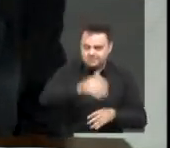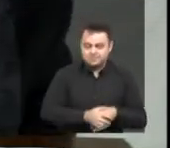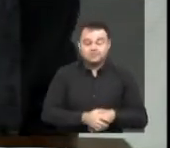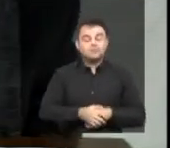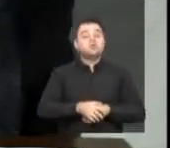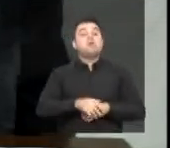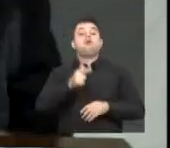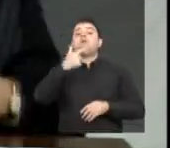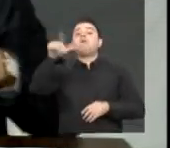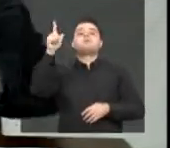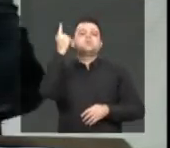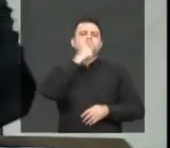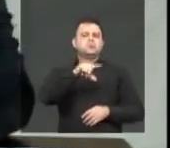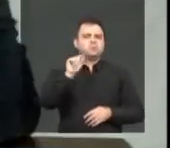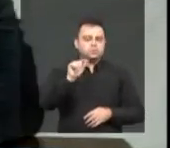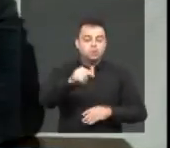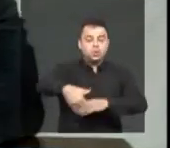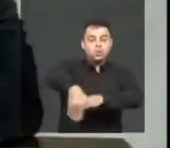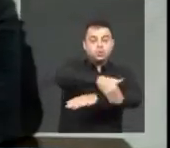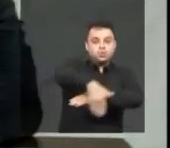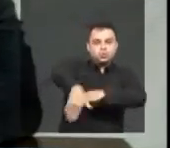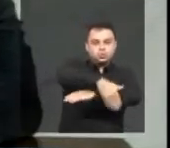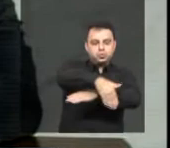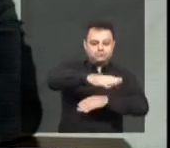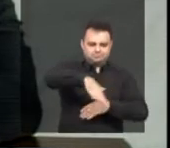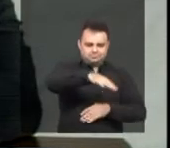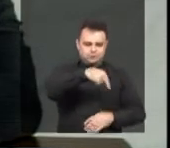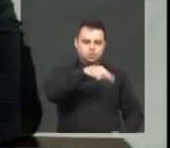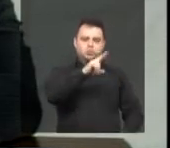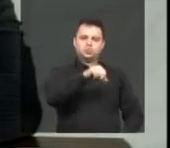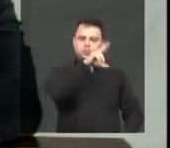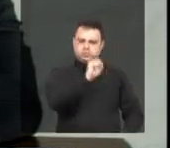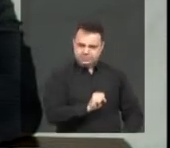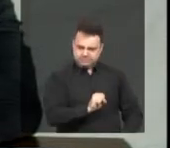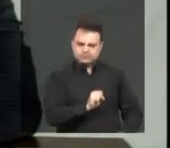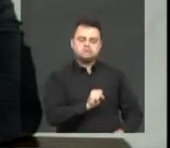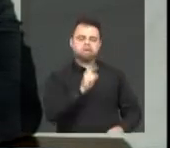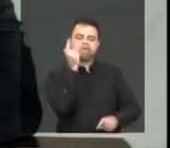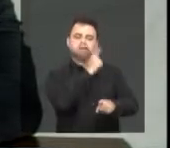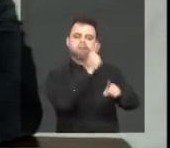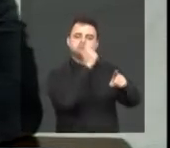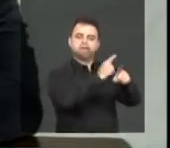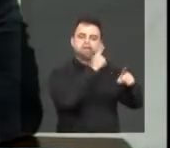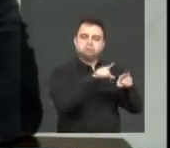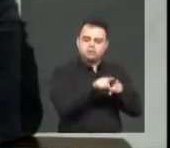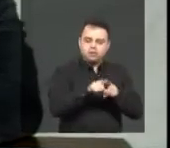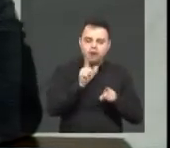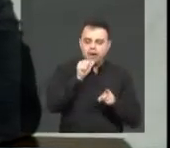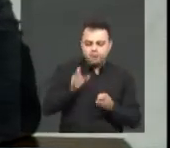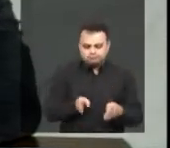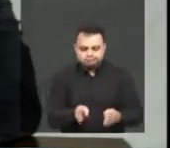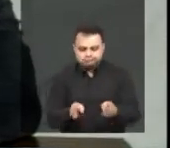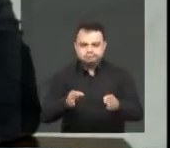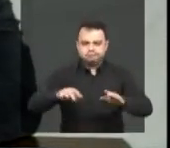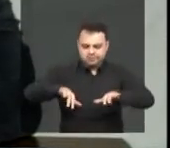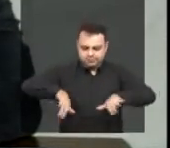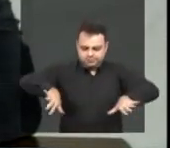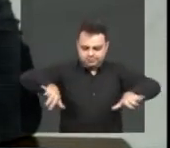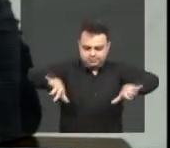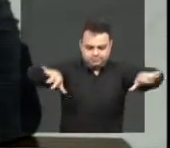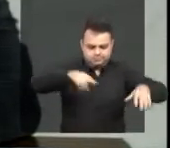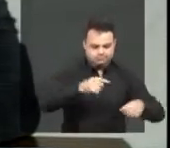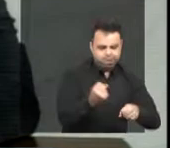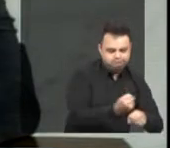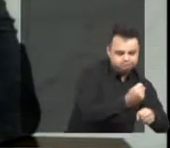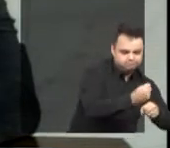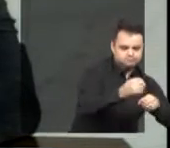algumas, nós fizemos ali, de algumas ruas, das principais ruas do Jardim Nunes e de uma marginal do Rio Preto. Isso tudo